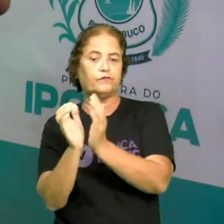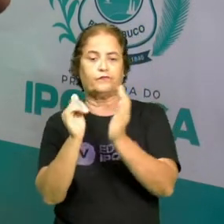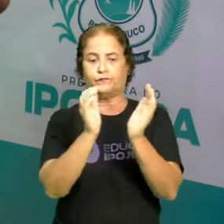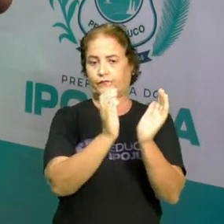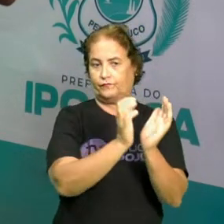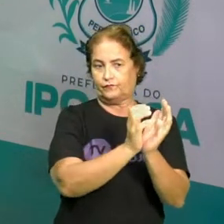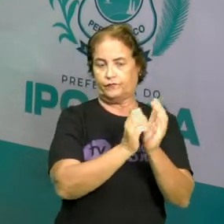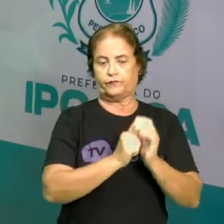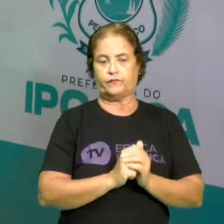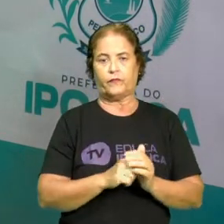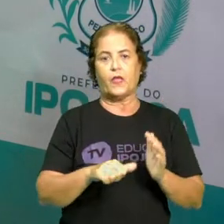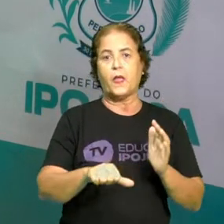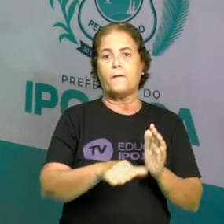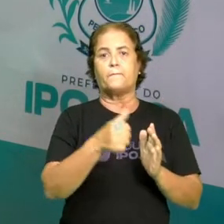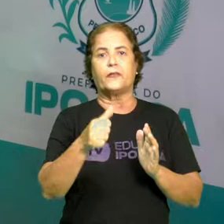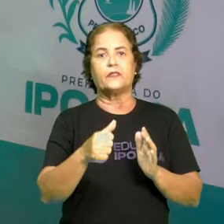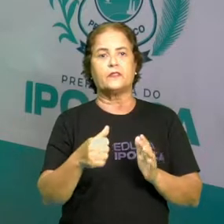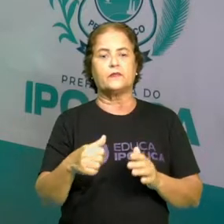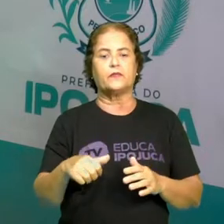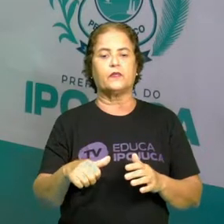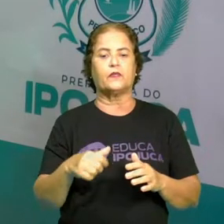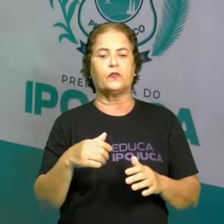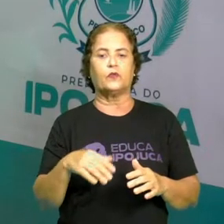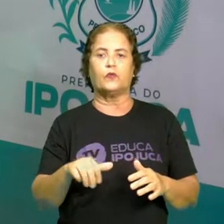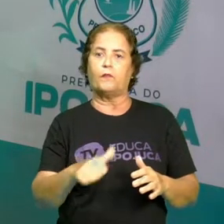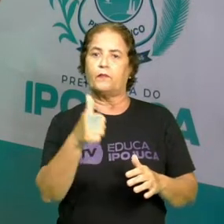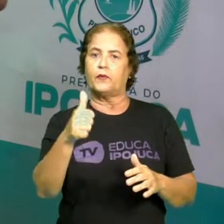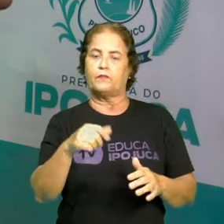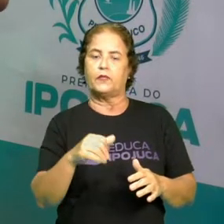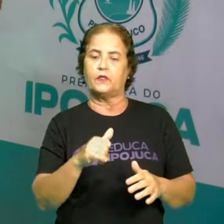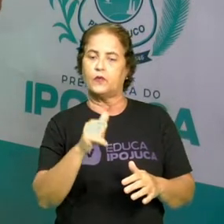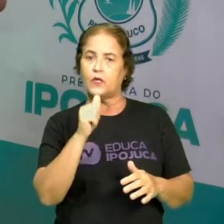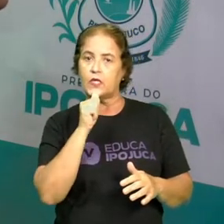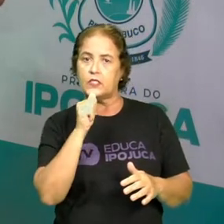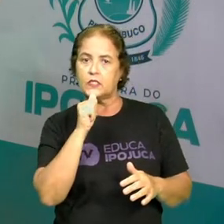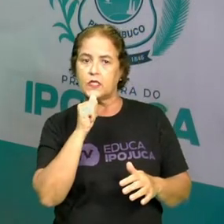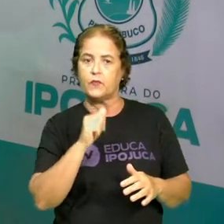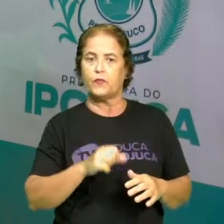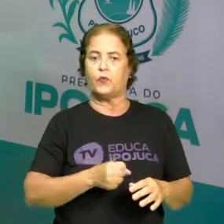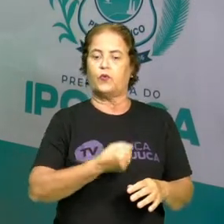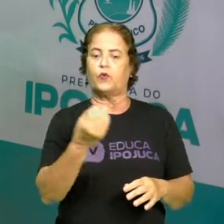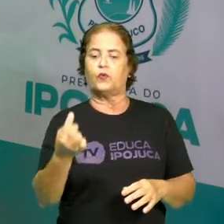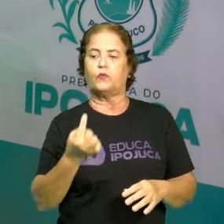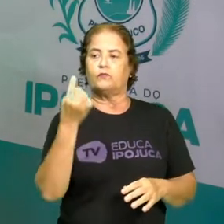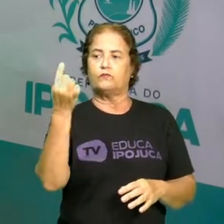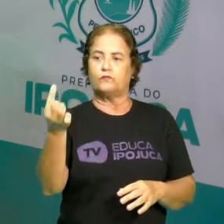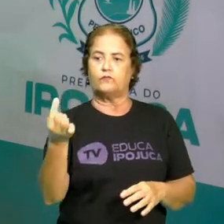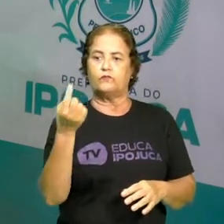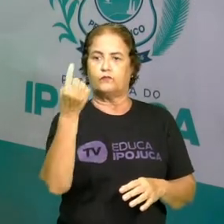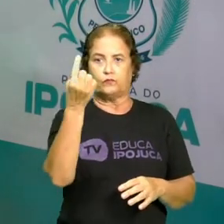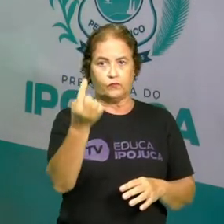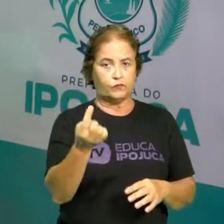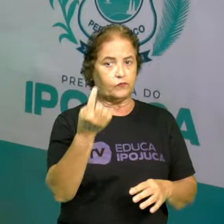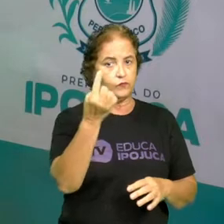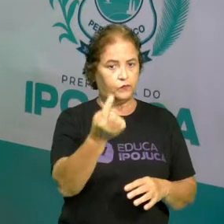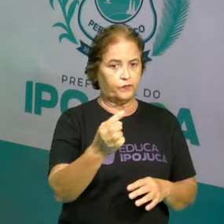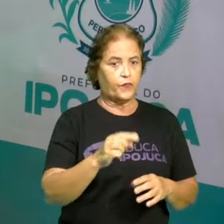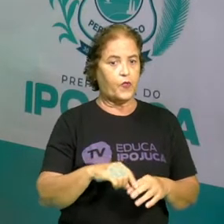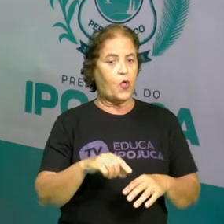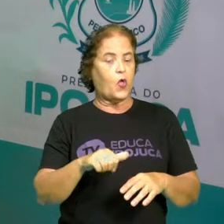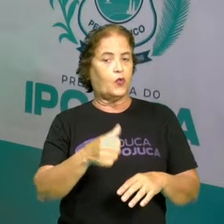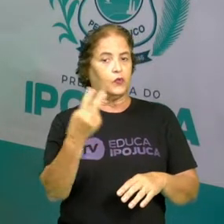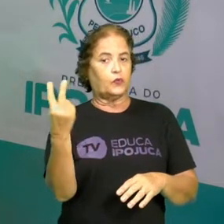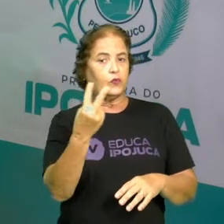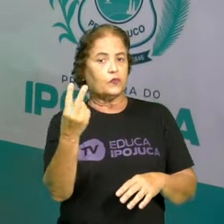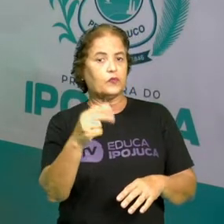Perceba que, na primeira exemplo, eu contei 1 por 1. No segundo exemplo, eu contei de 2 em 2, que foi os lápis.